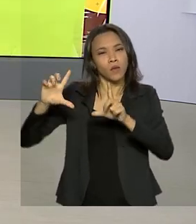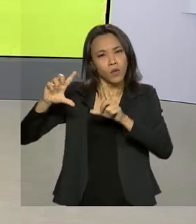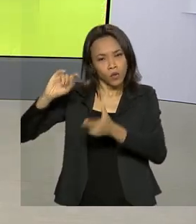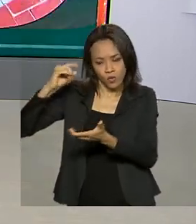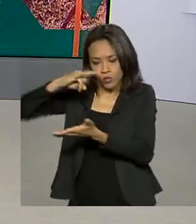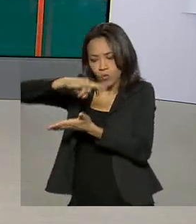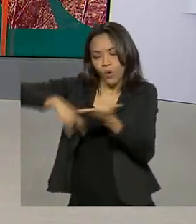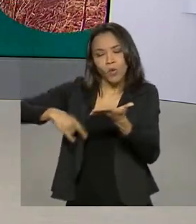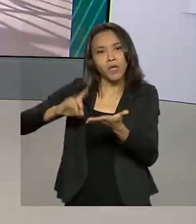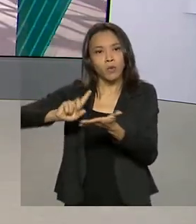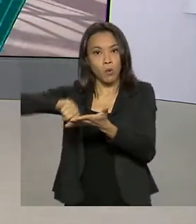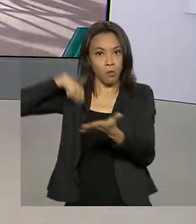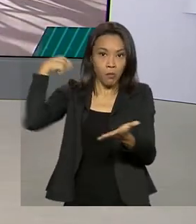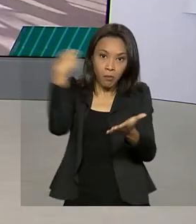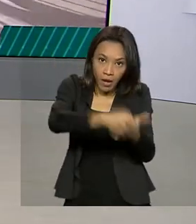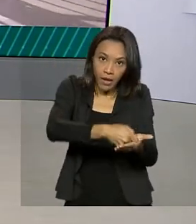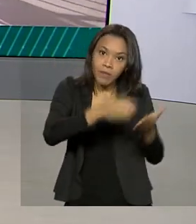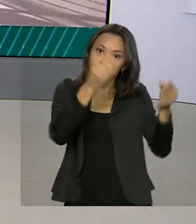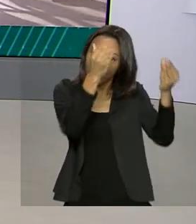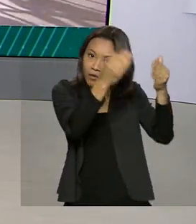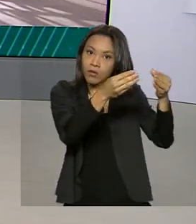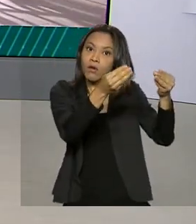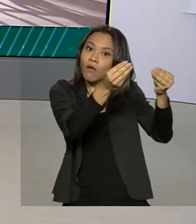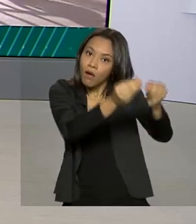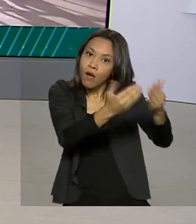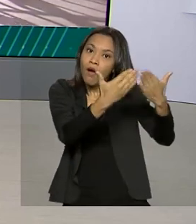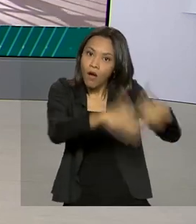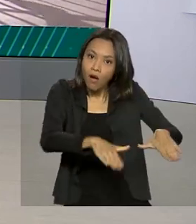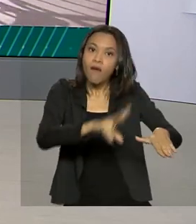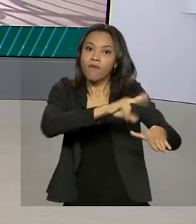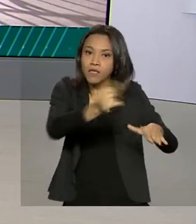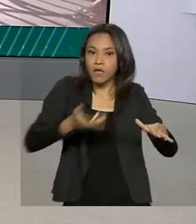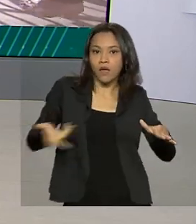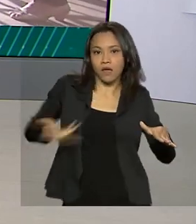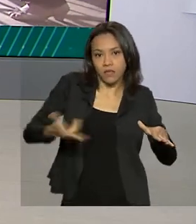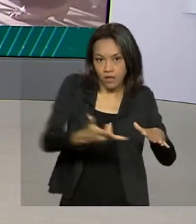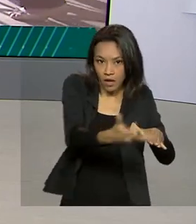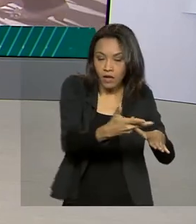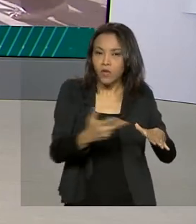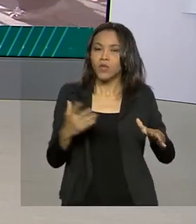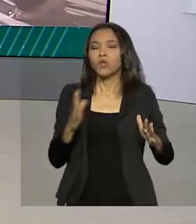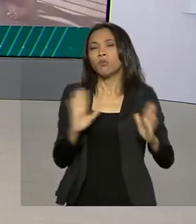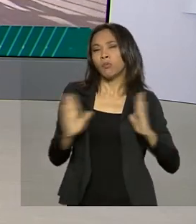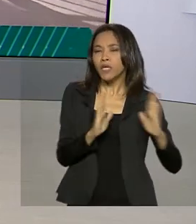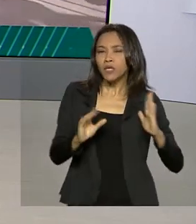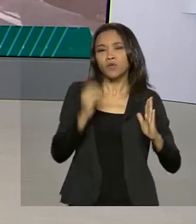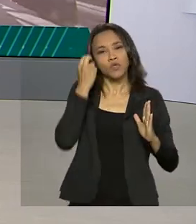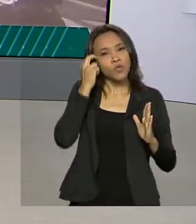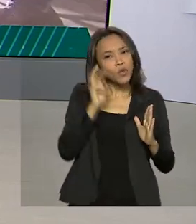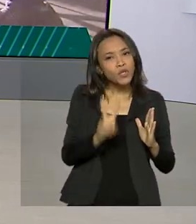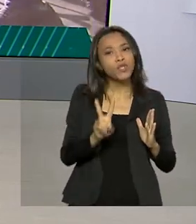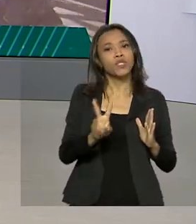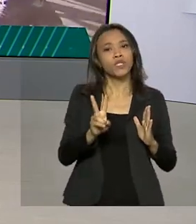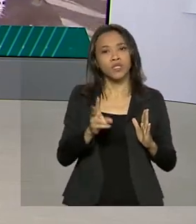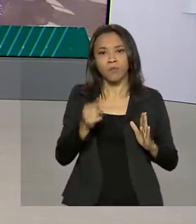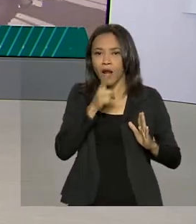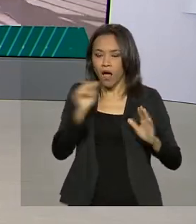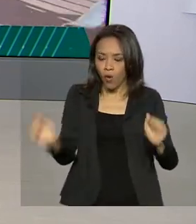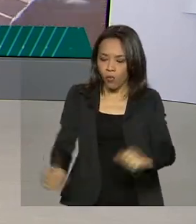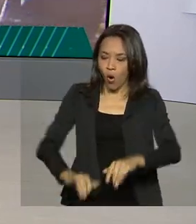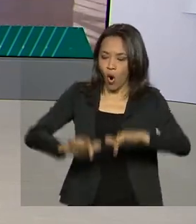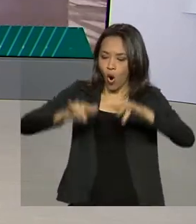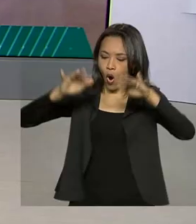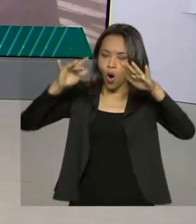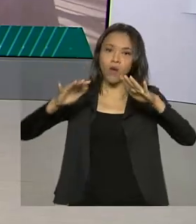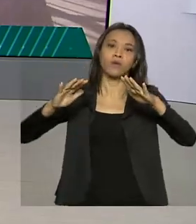pagamento de indenizações também vai ser agilizado. O prazo vai ser de até dois dias úteis para alagamento, inundação e